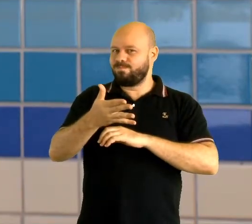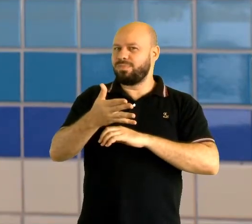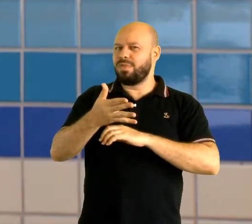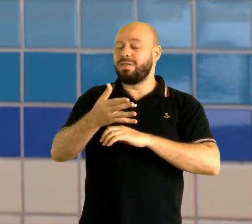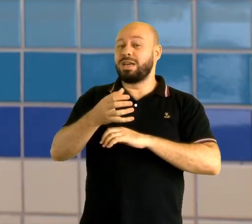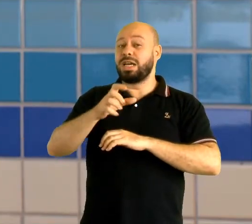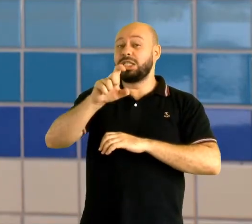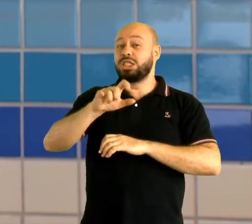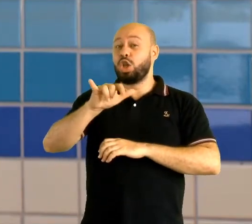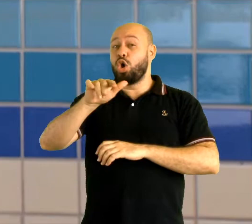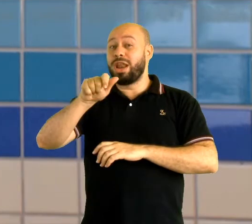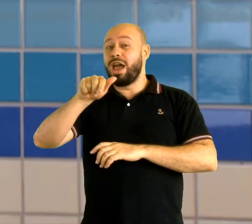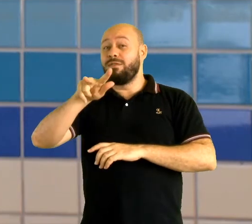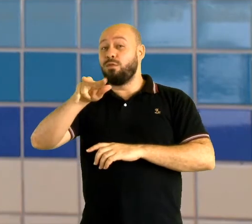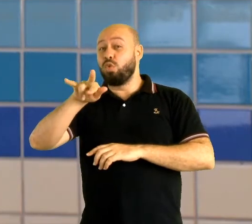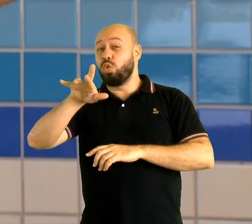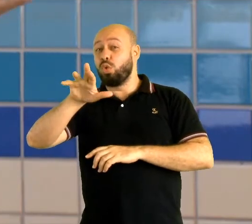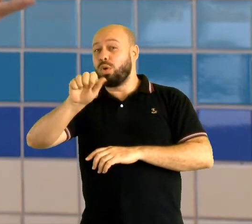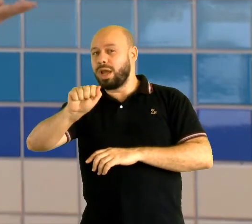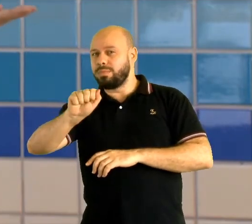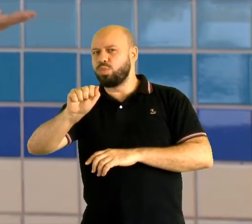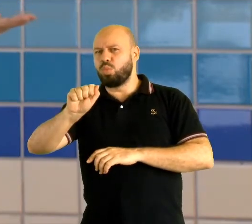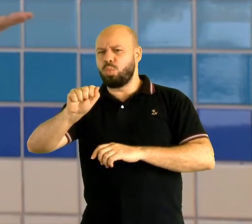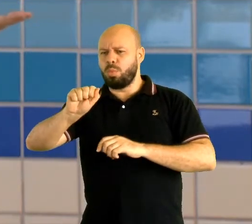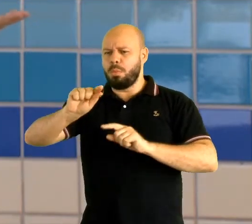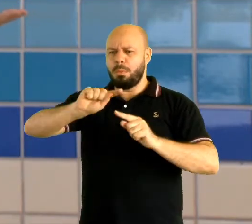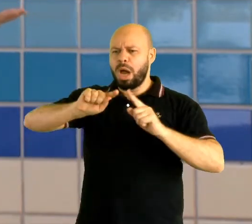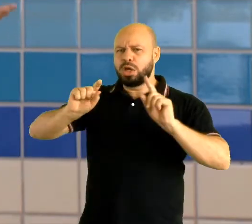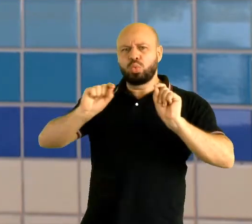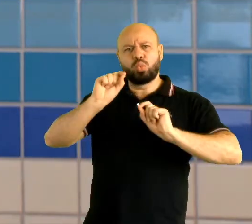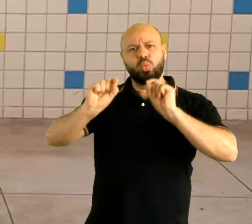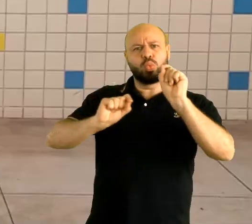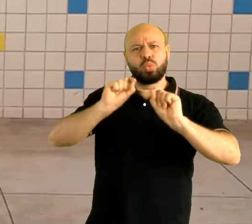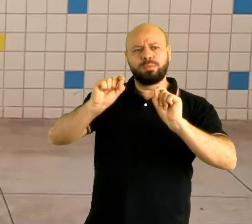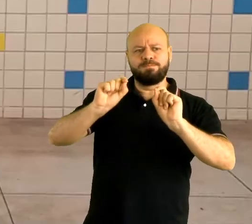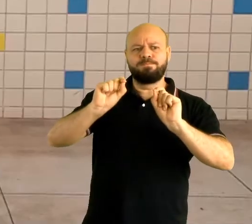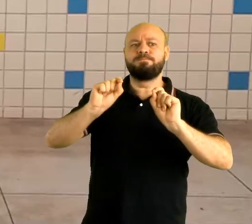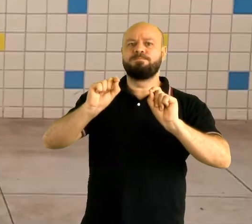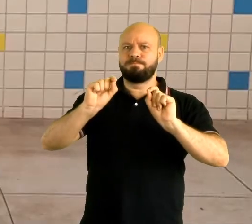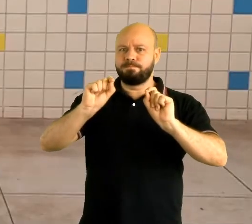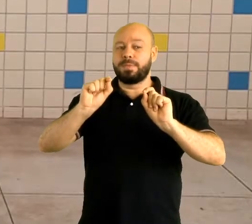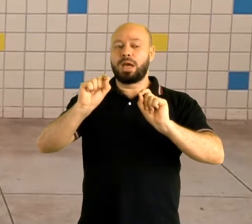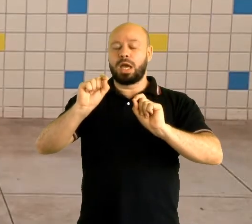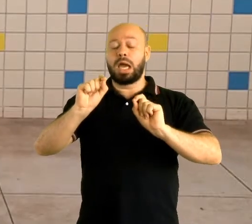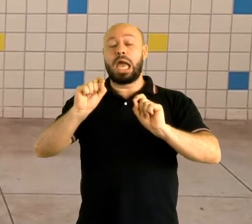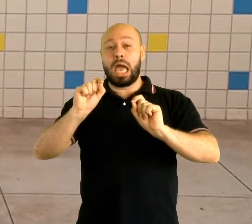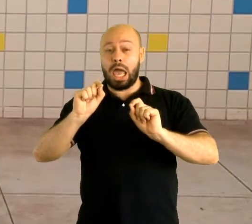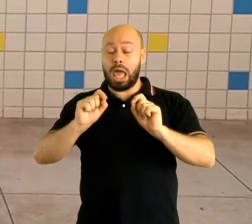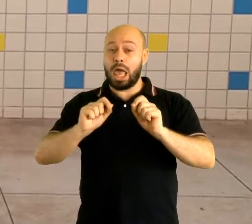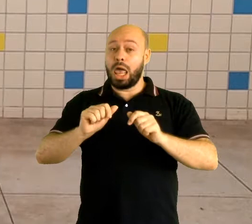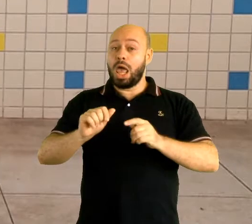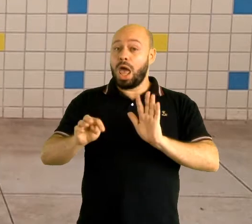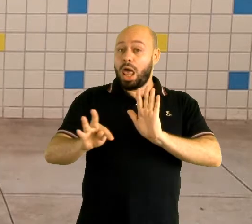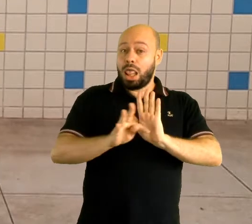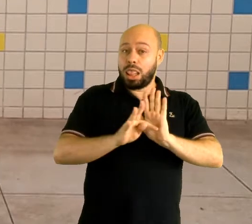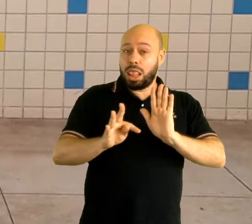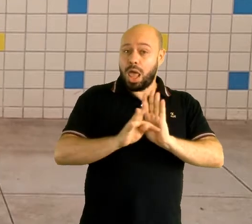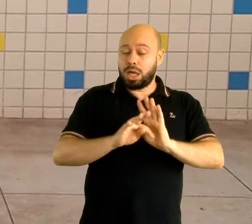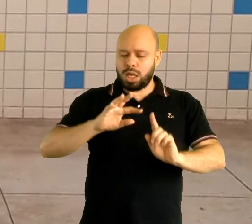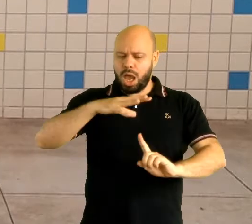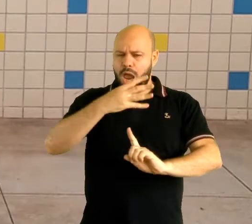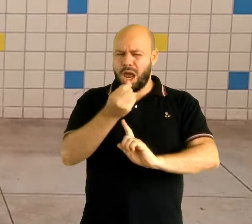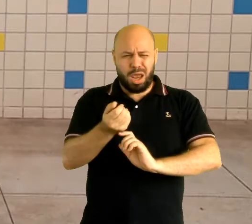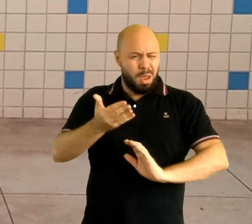xilogravura. Mas o que é xilogravura? A xilogravura é uma técnica artística bem